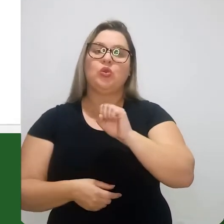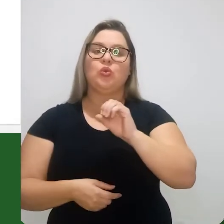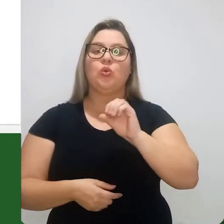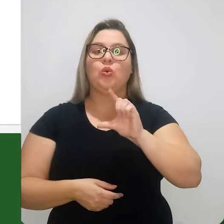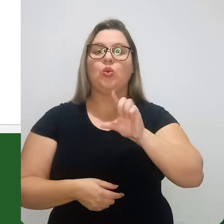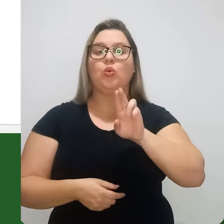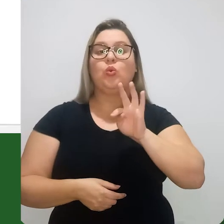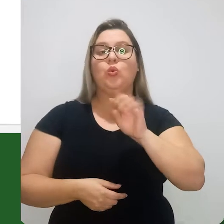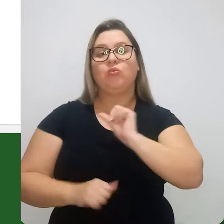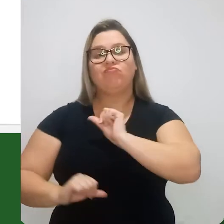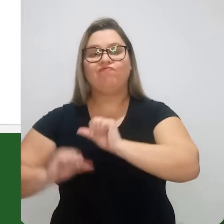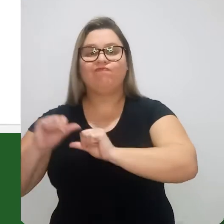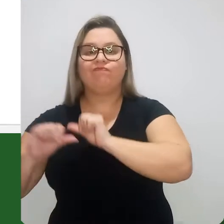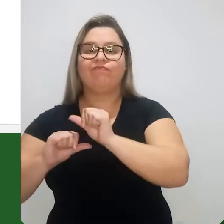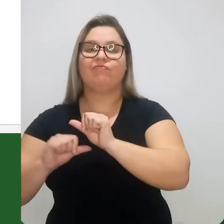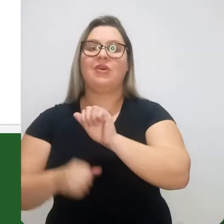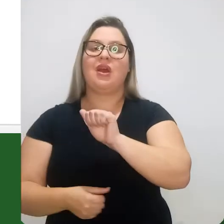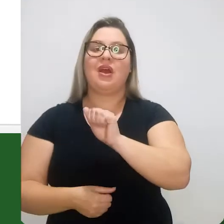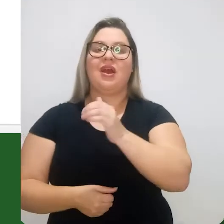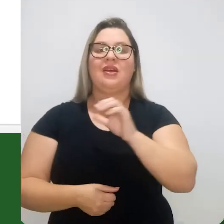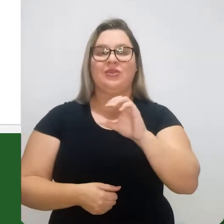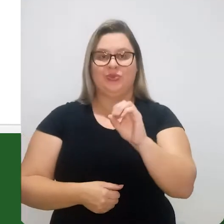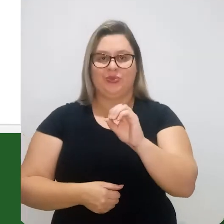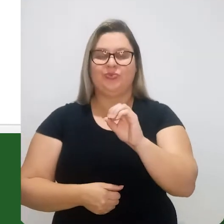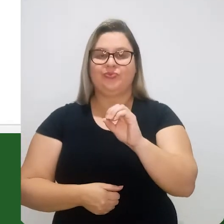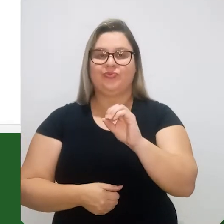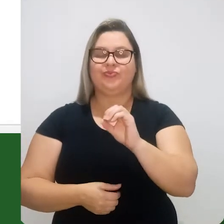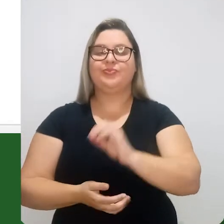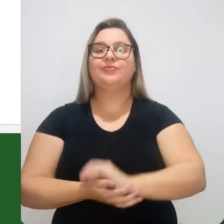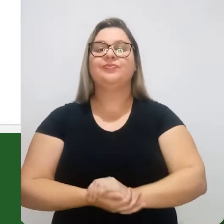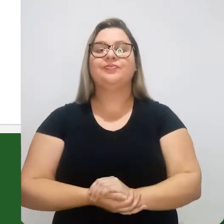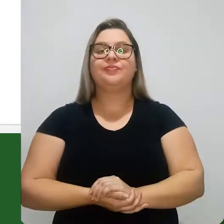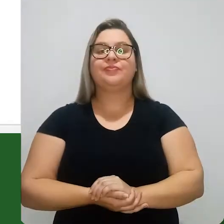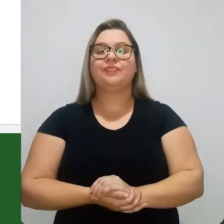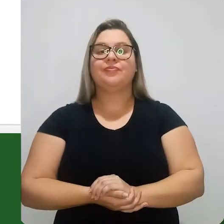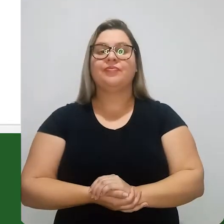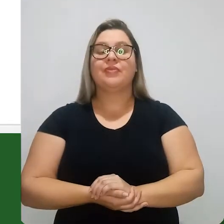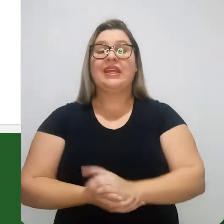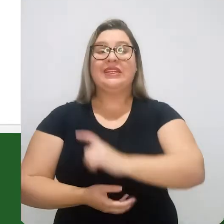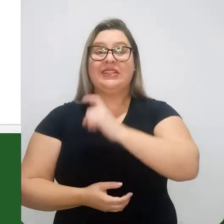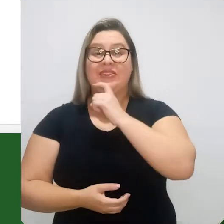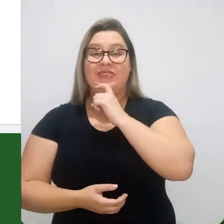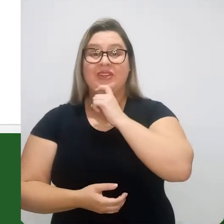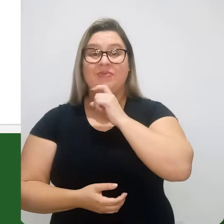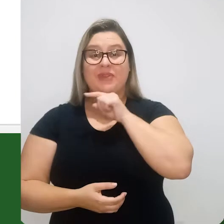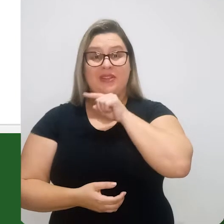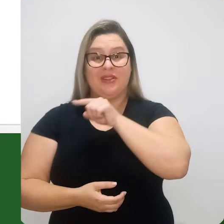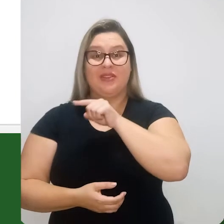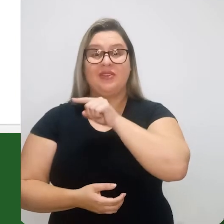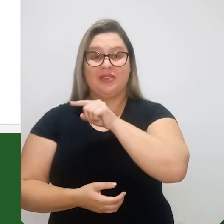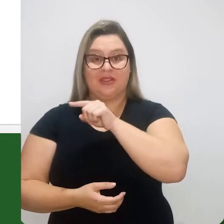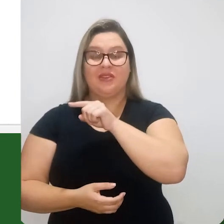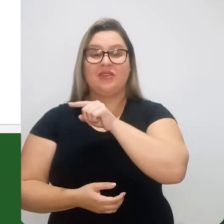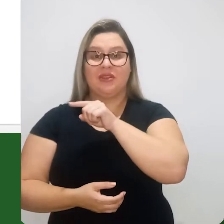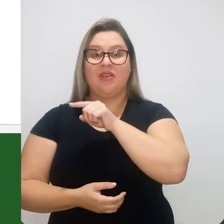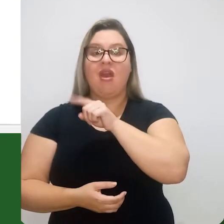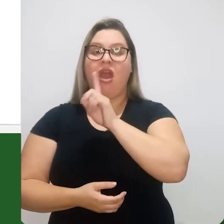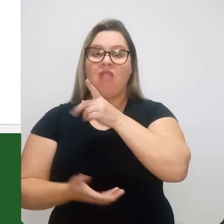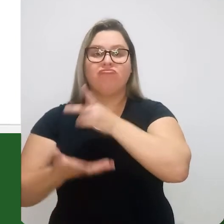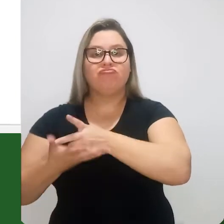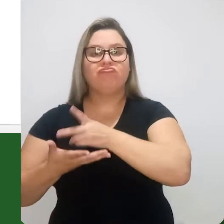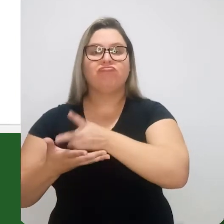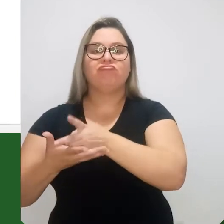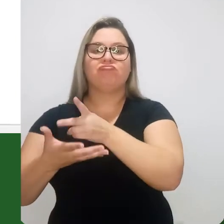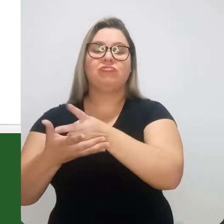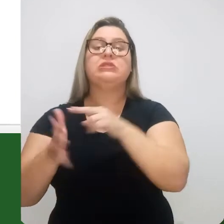adicionado para formar o aço, no caso aqui, que nós estamos avaliando. E a taxa de resfriamento aqui é